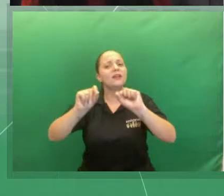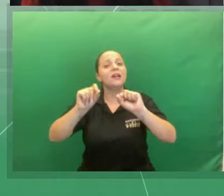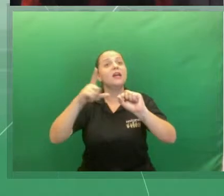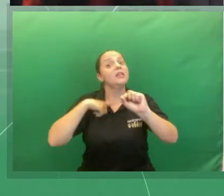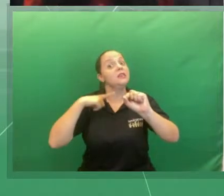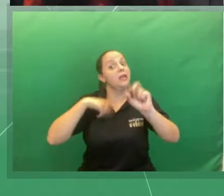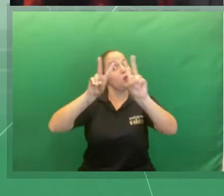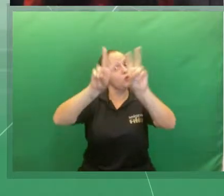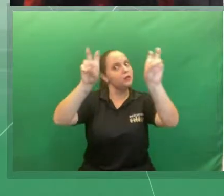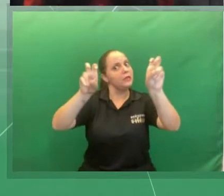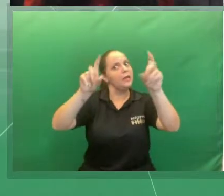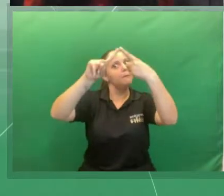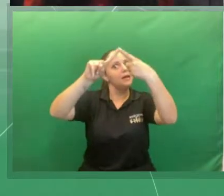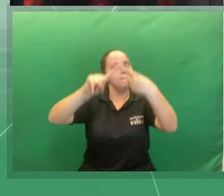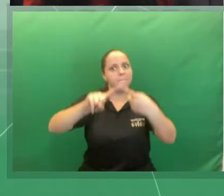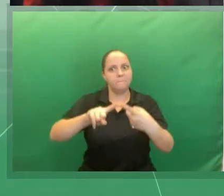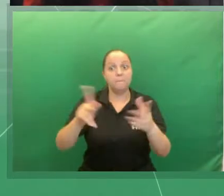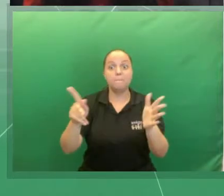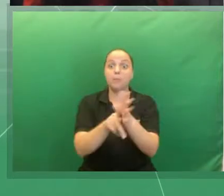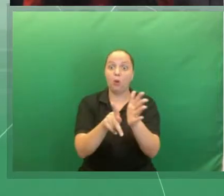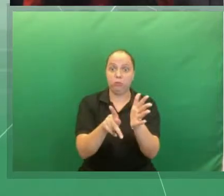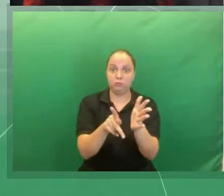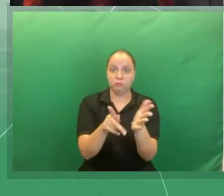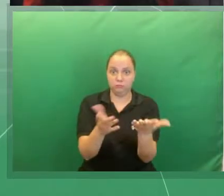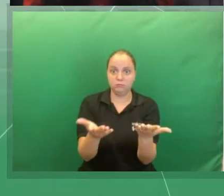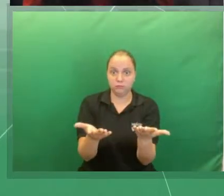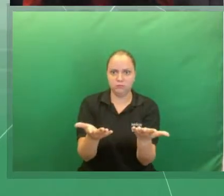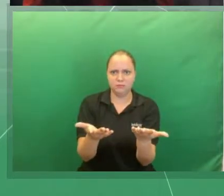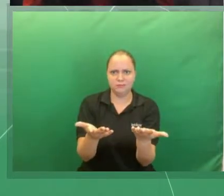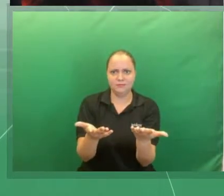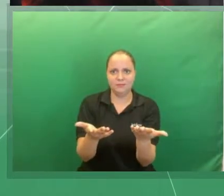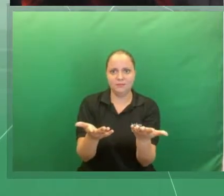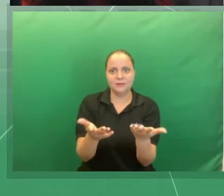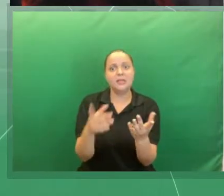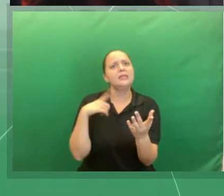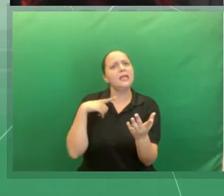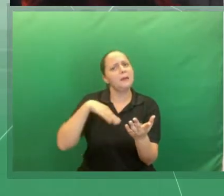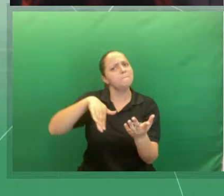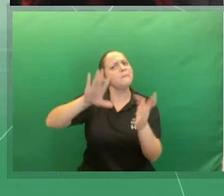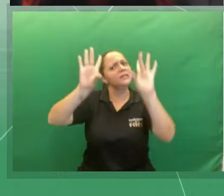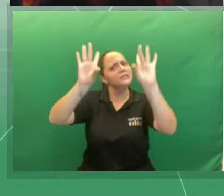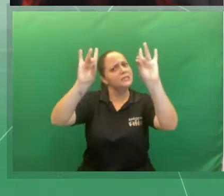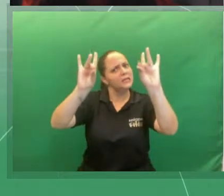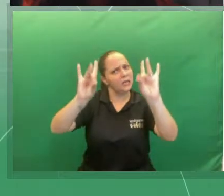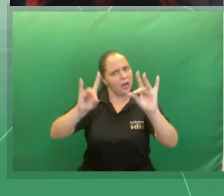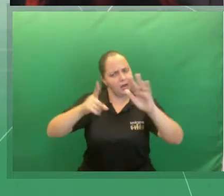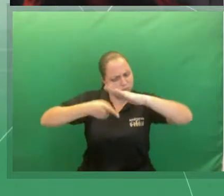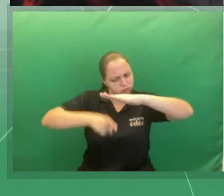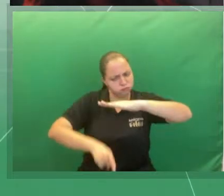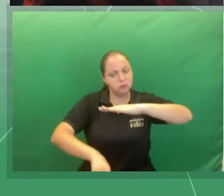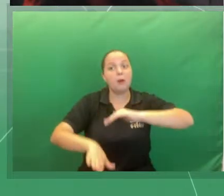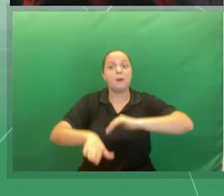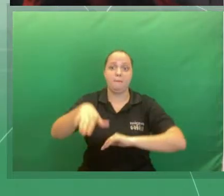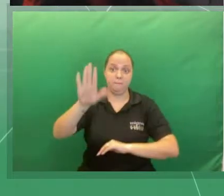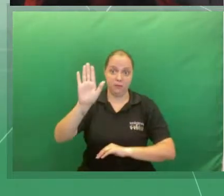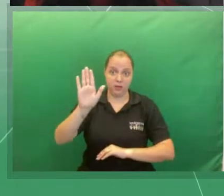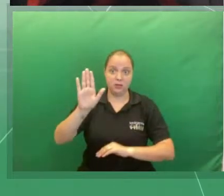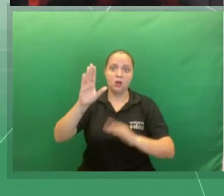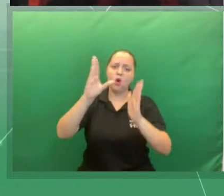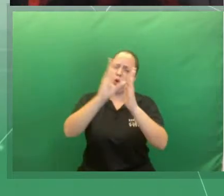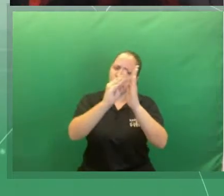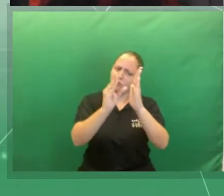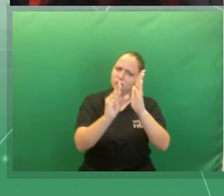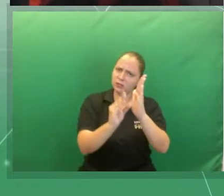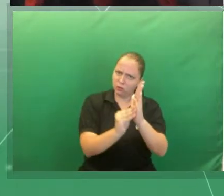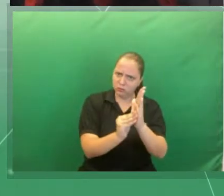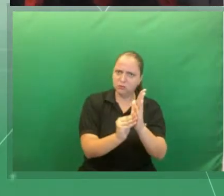são temáticos e eles buscam abordar com mais detalhe e profundidade os conteúdos que